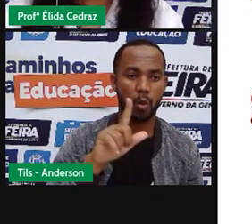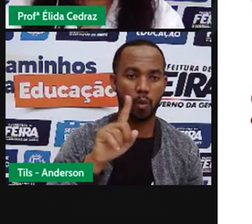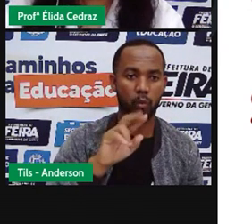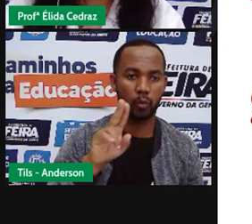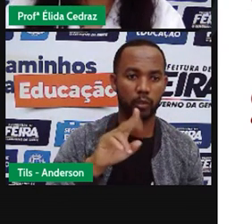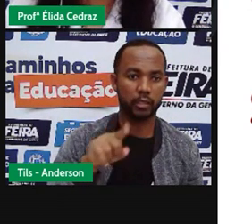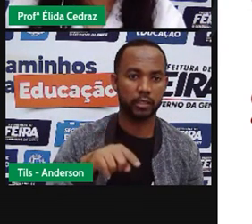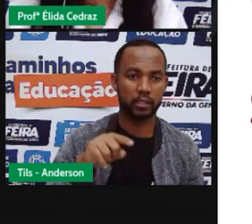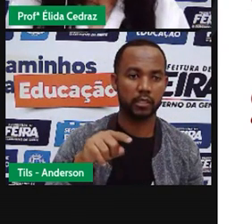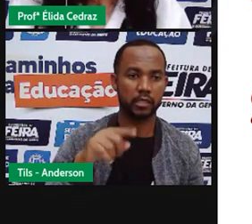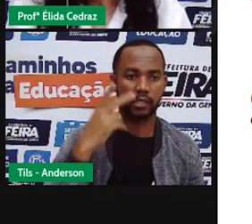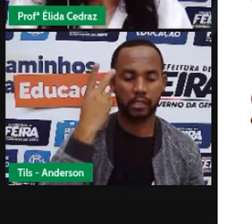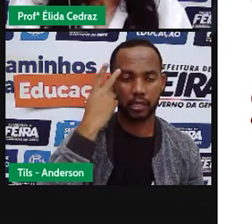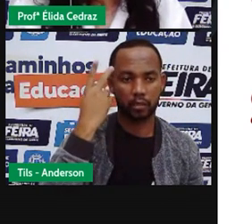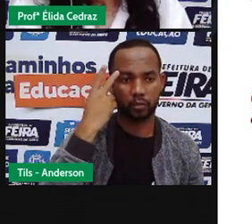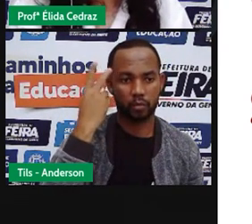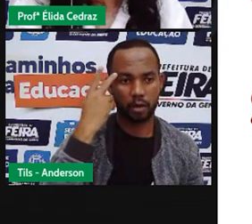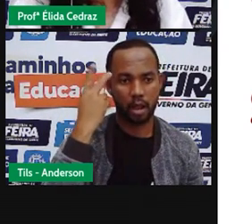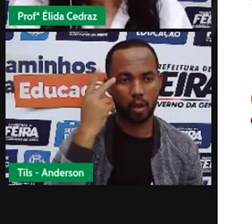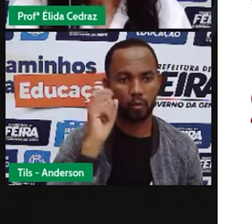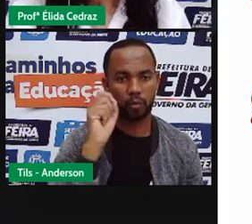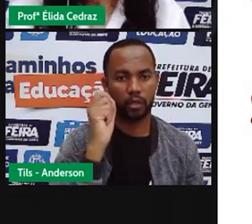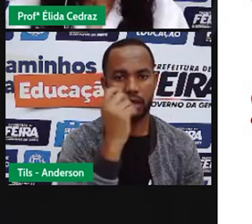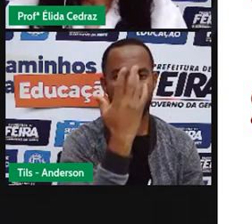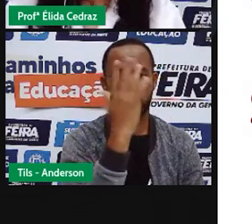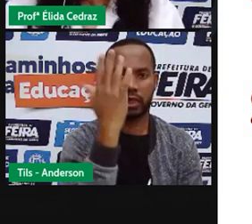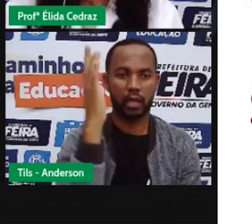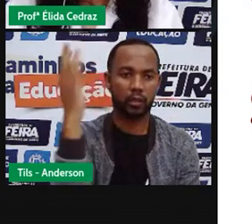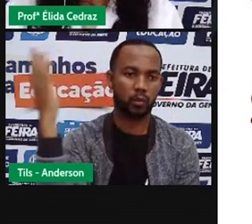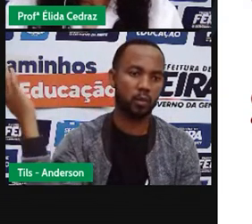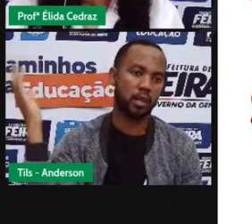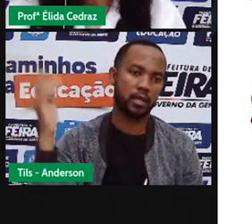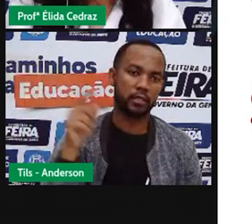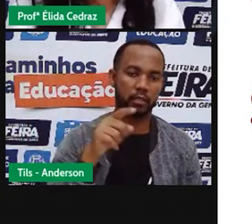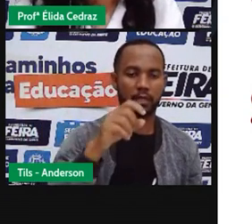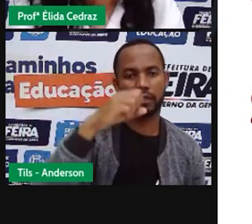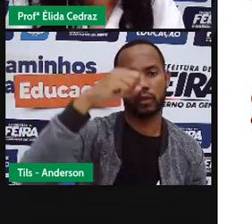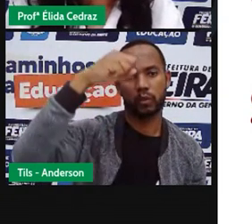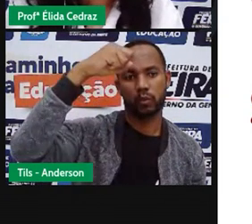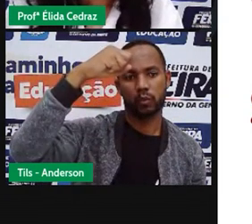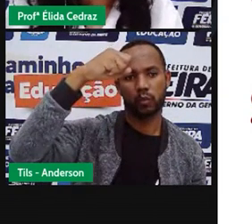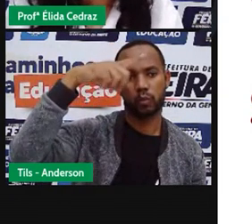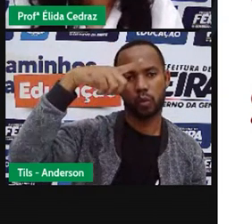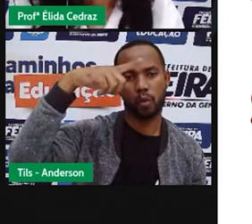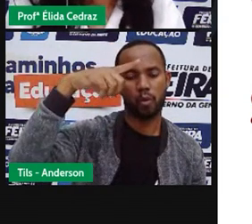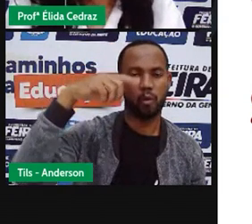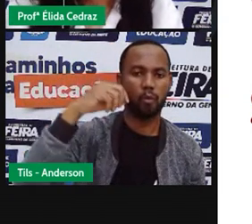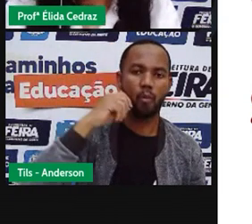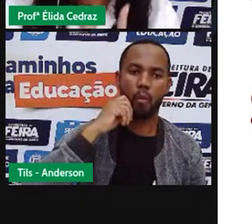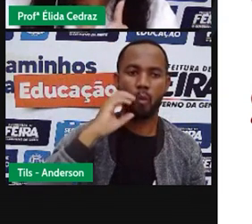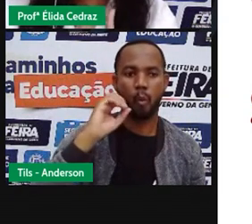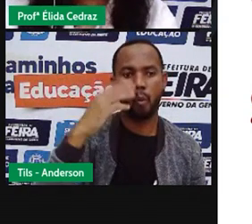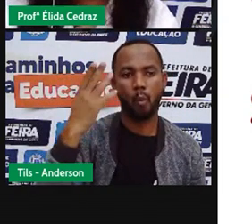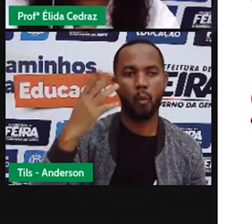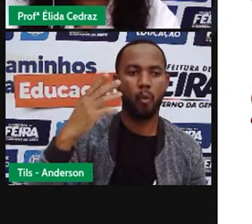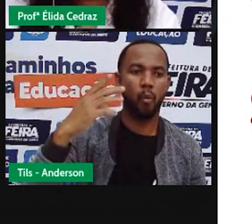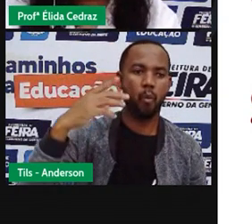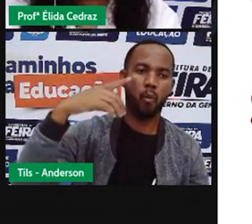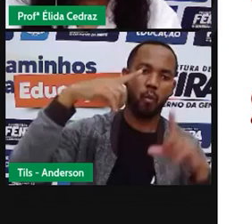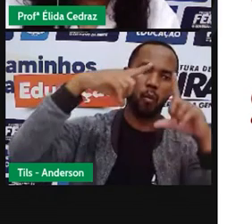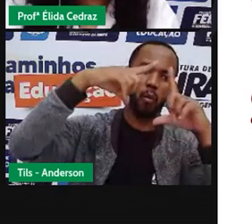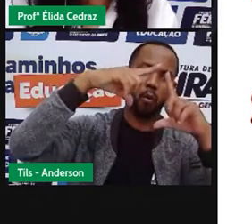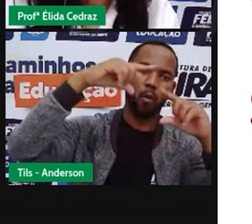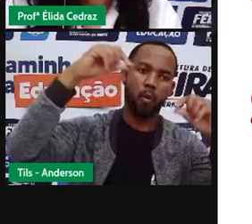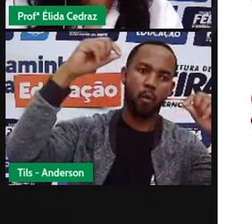vem da natureza. Nós podemos ser iluminados pelo sol ou pela lua. Como nas